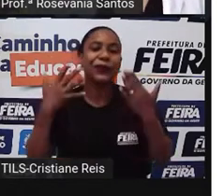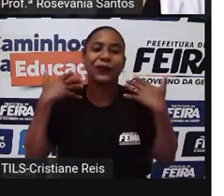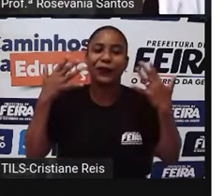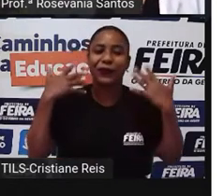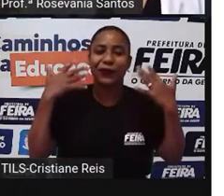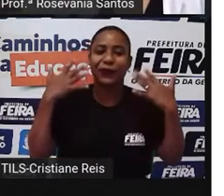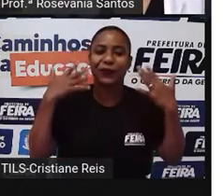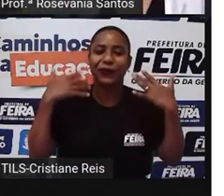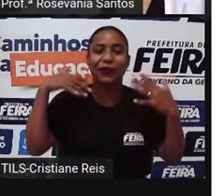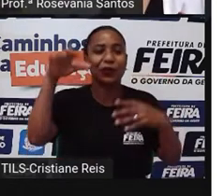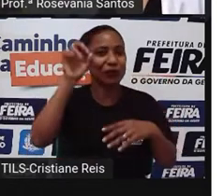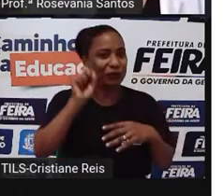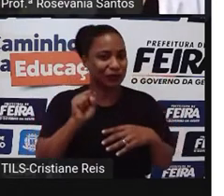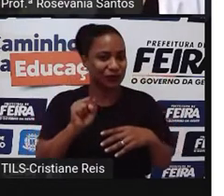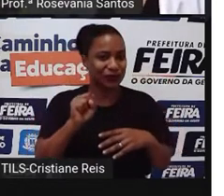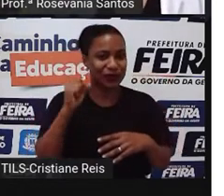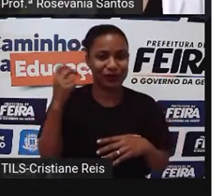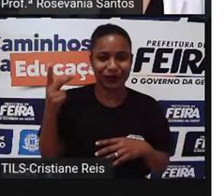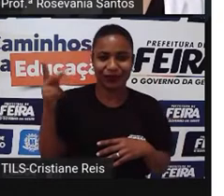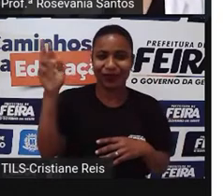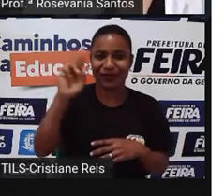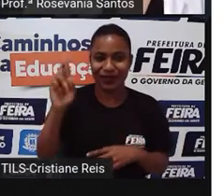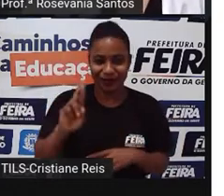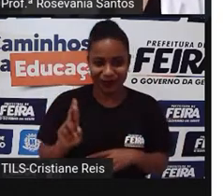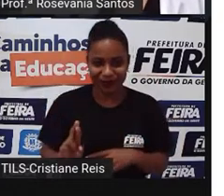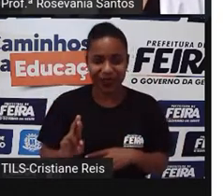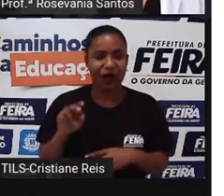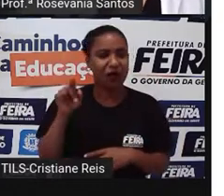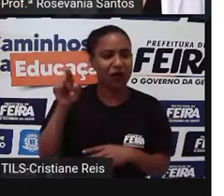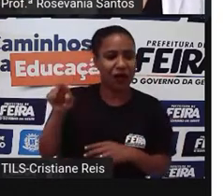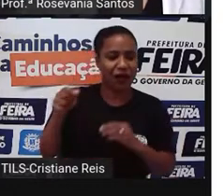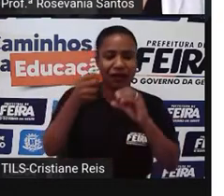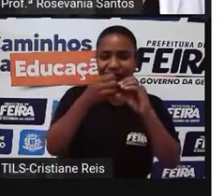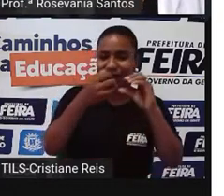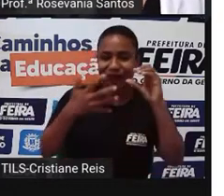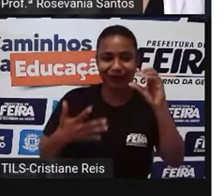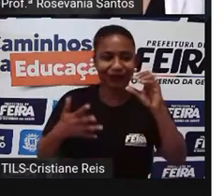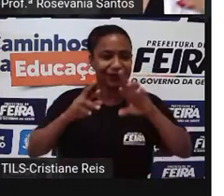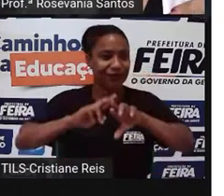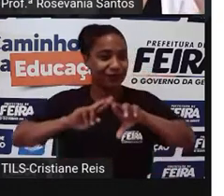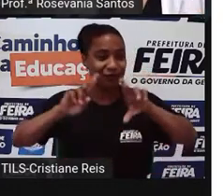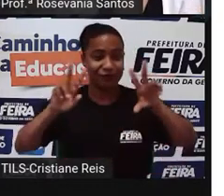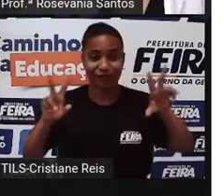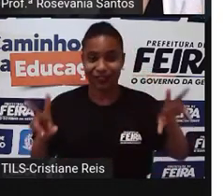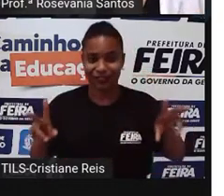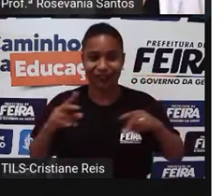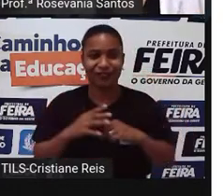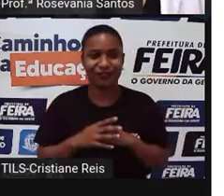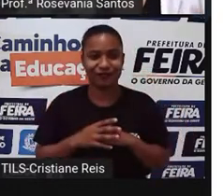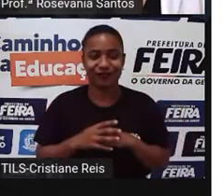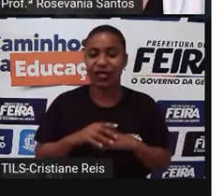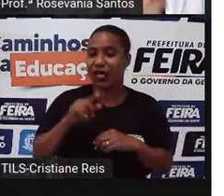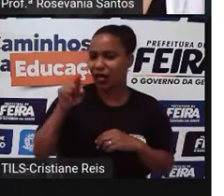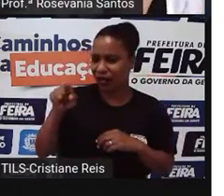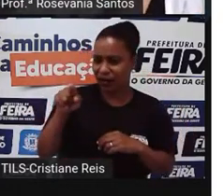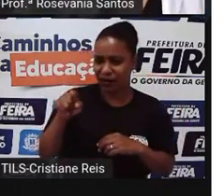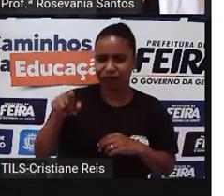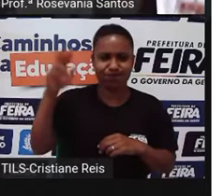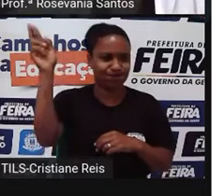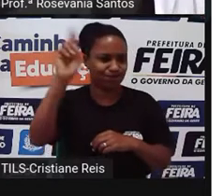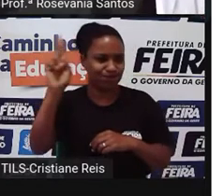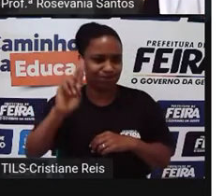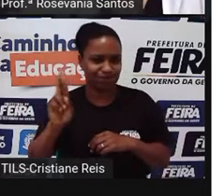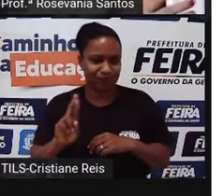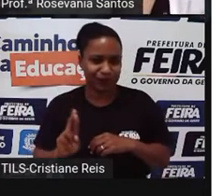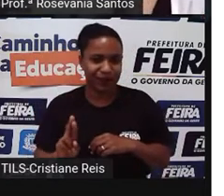totalmente diferentes daquelas que nós estamos acostumados a ver. Só pelo fato, né? De ser um país transcontinental, ou seja, ele tá, né? Em